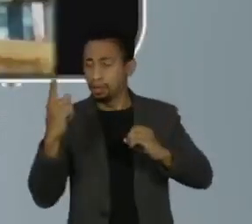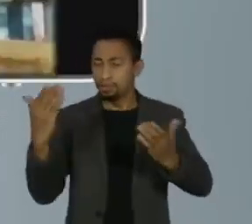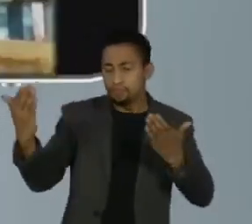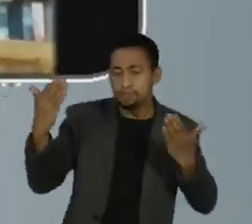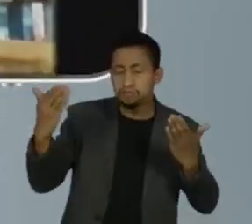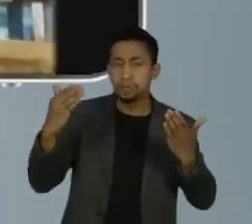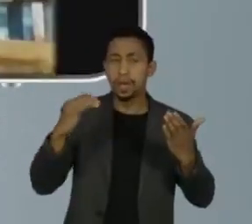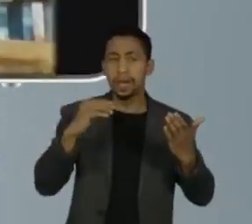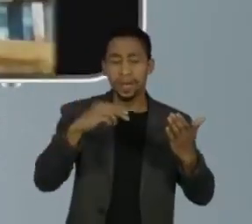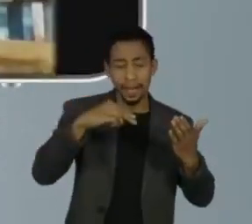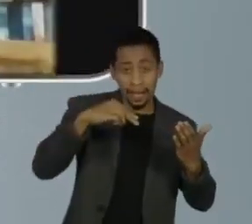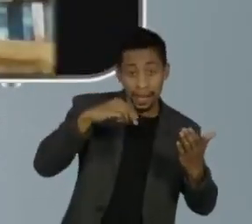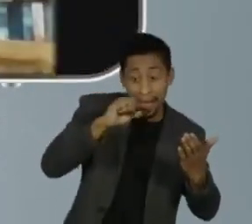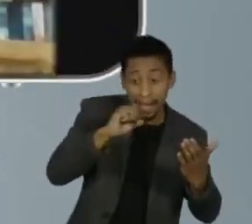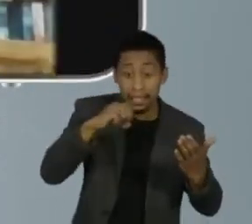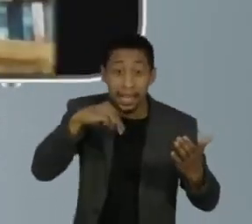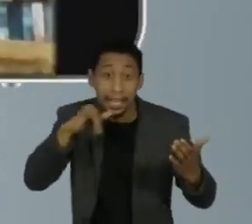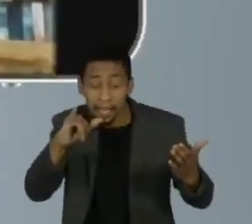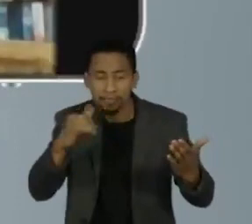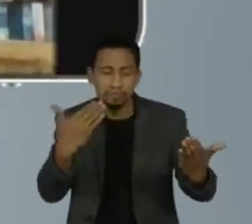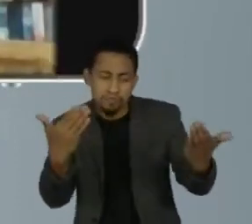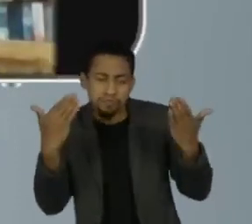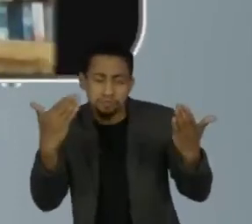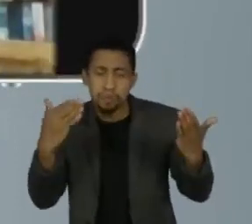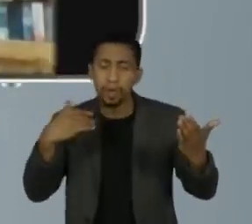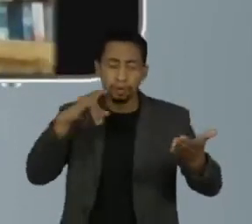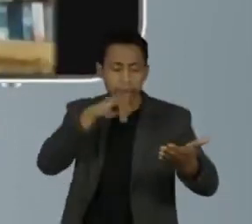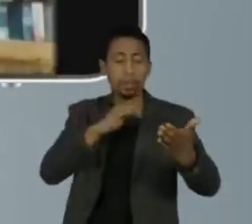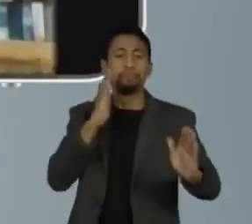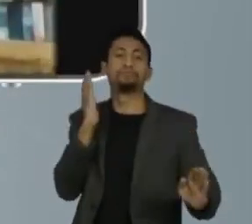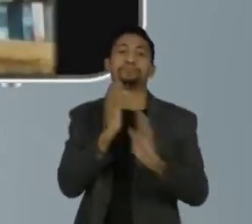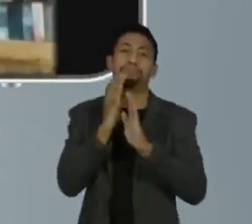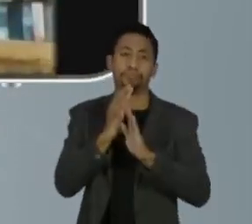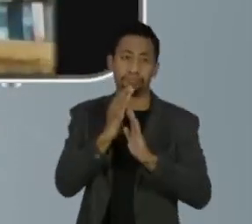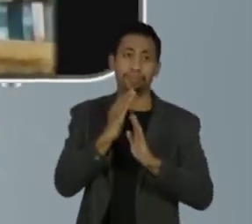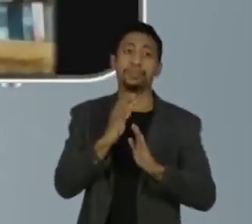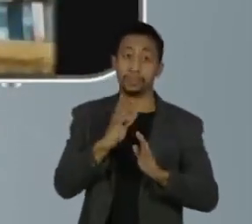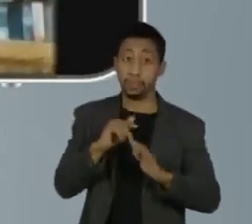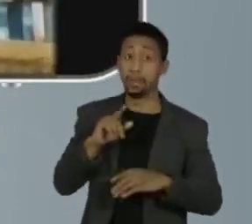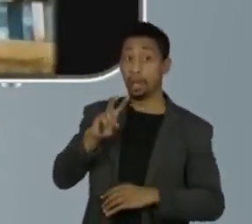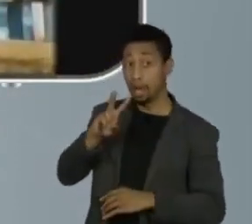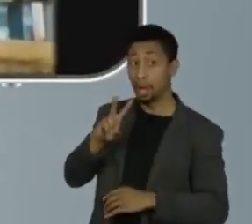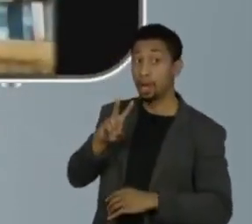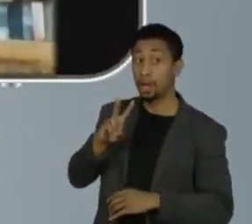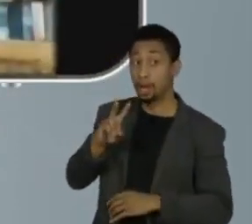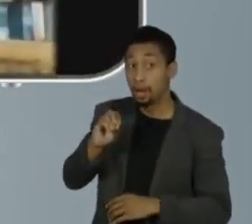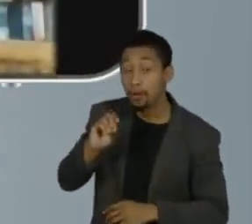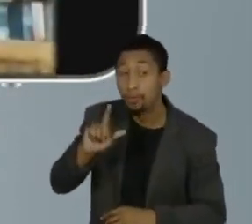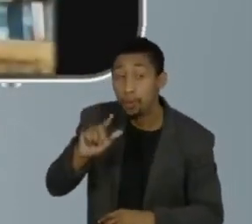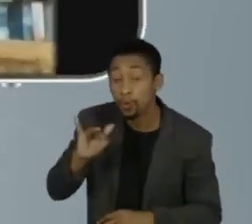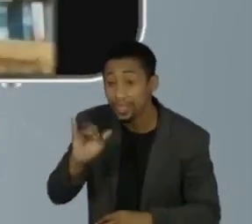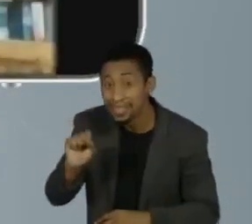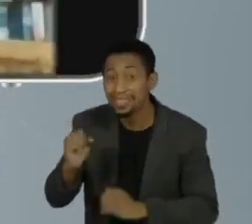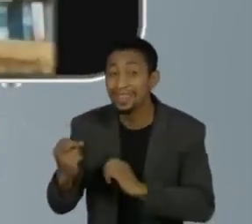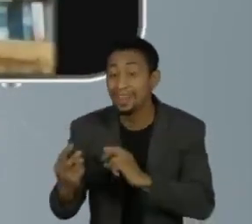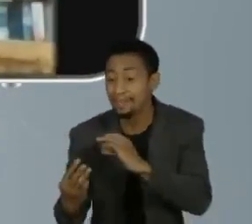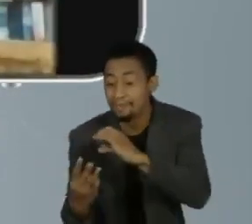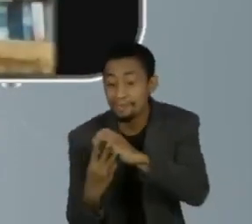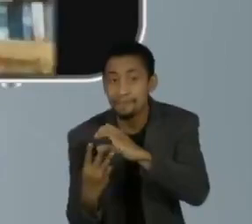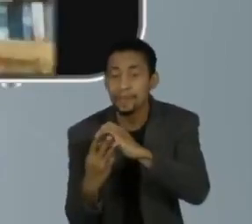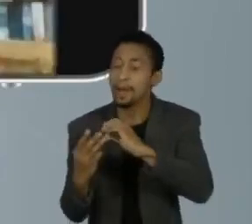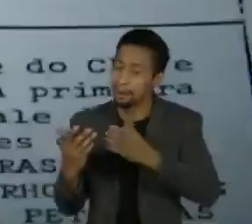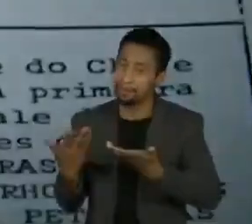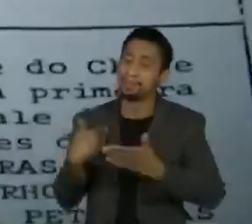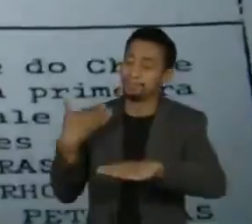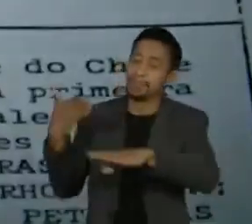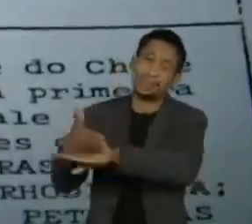Volks não só participou, não só apoiou o trabalho repressivo da ditadura, como incitou